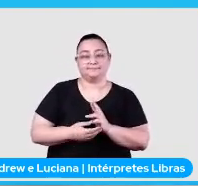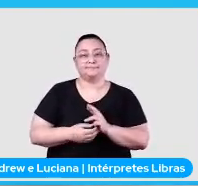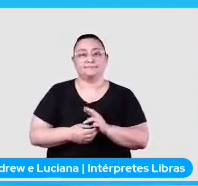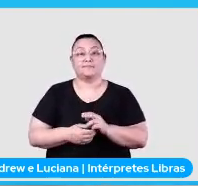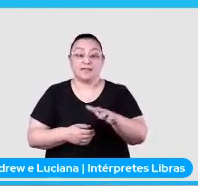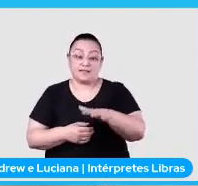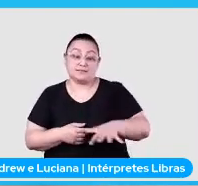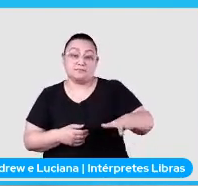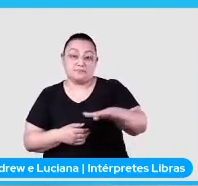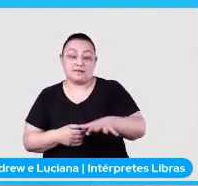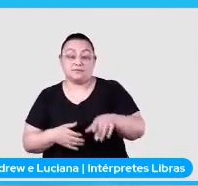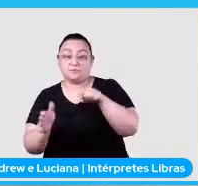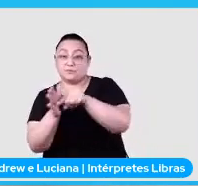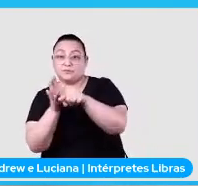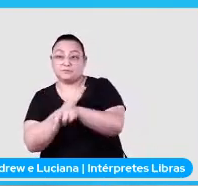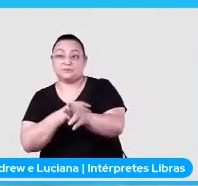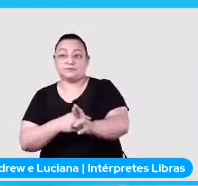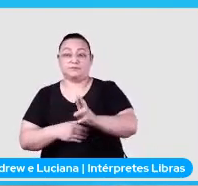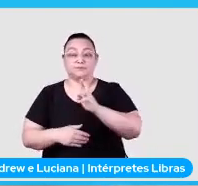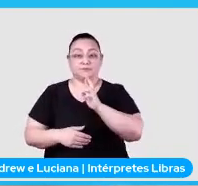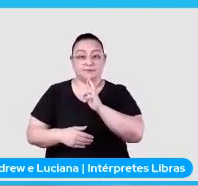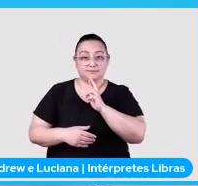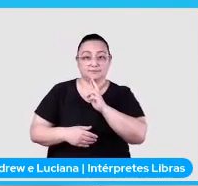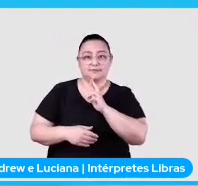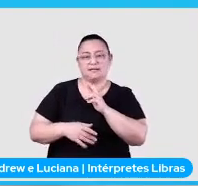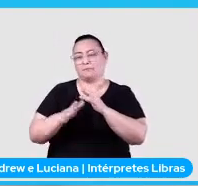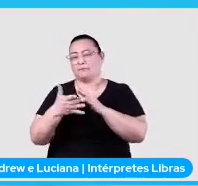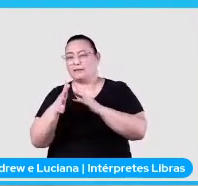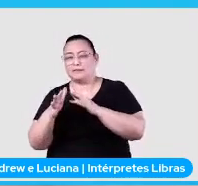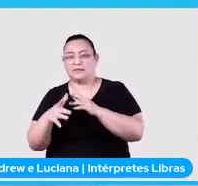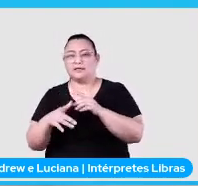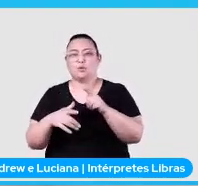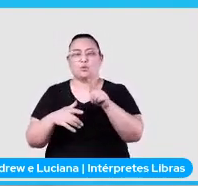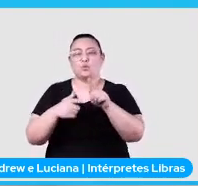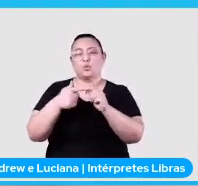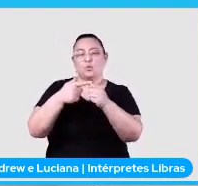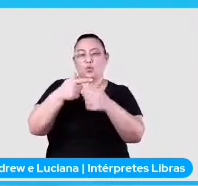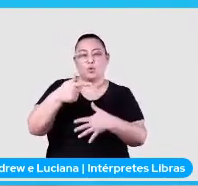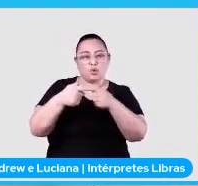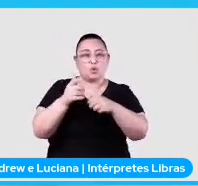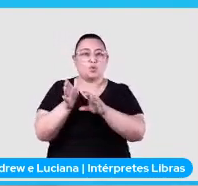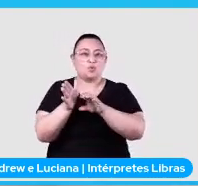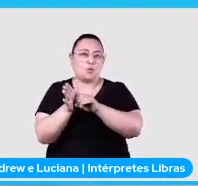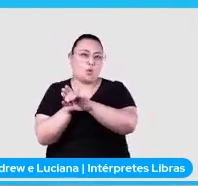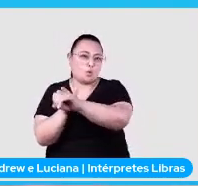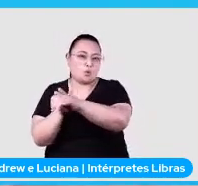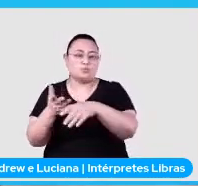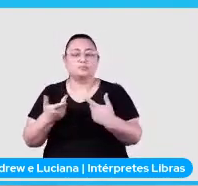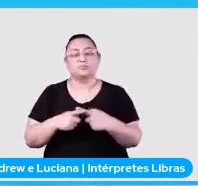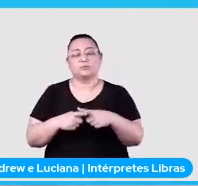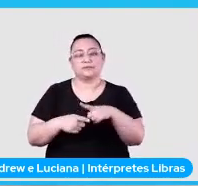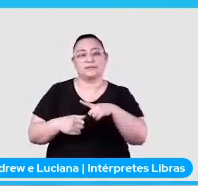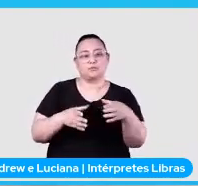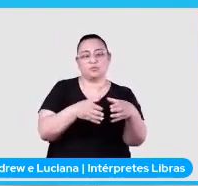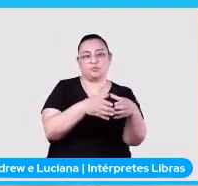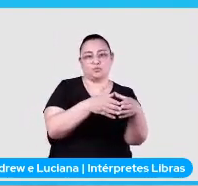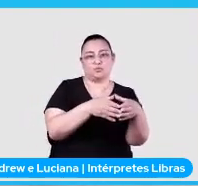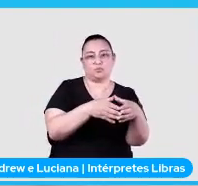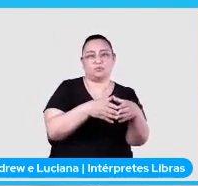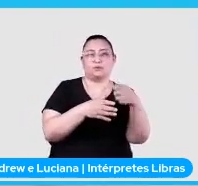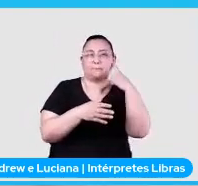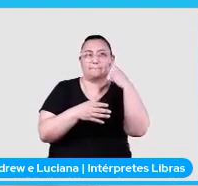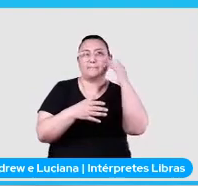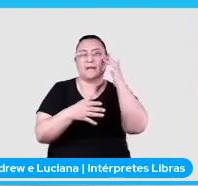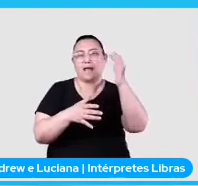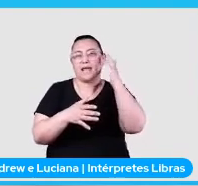parte aqui de pergunta e resposta, é meio que o Google, né? A gente, dado um conjunto lá, imagina que tem